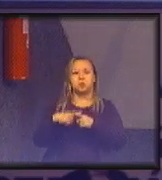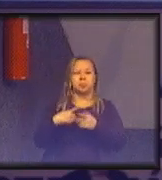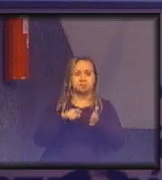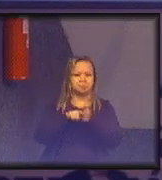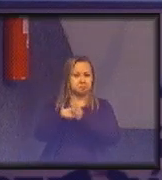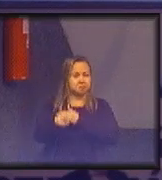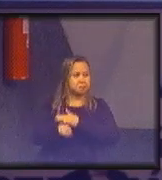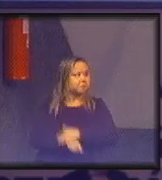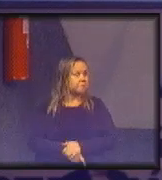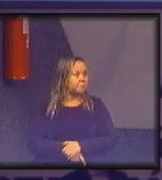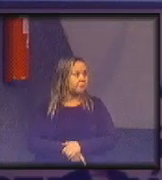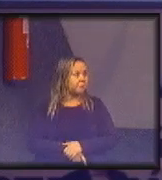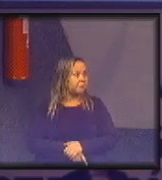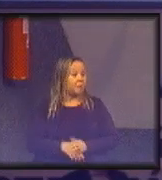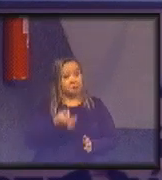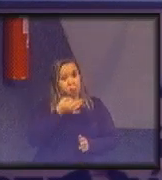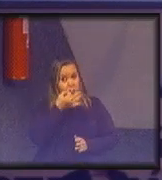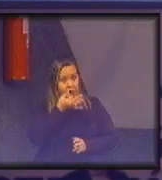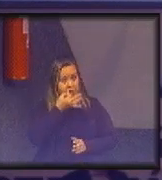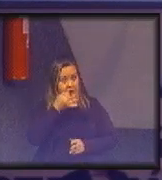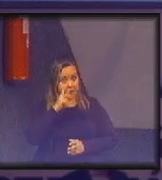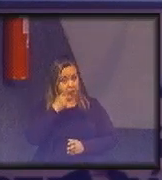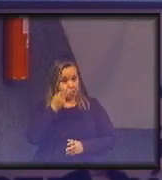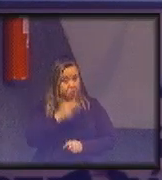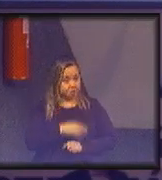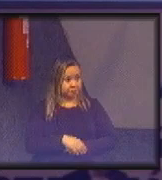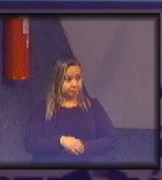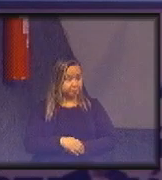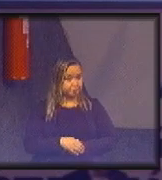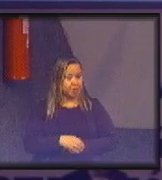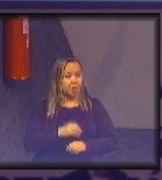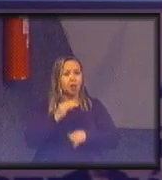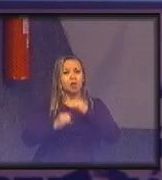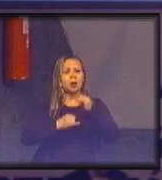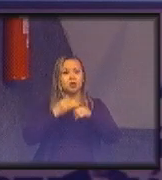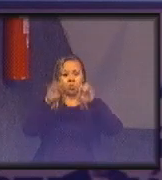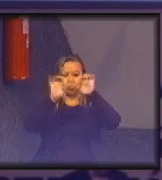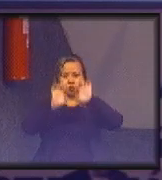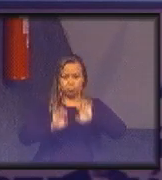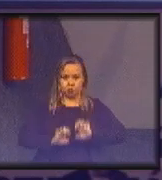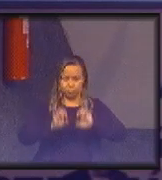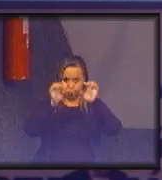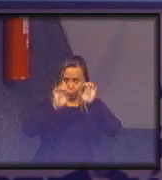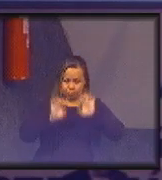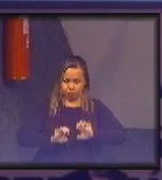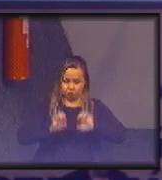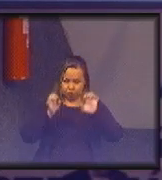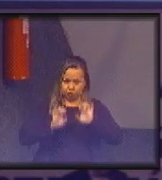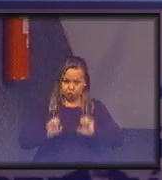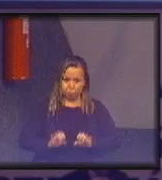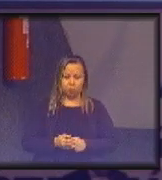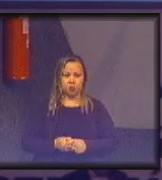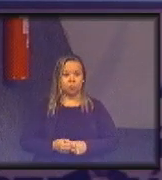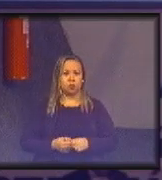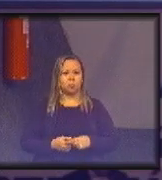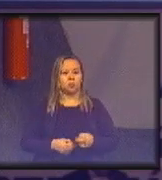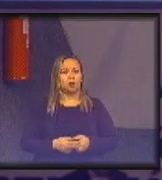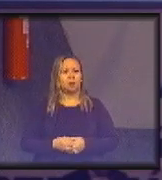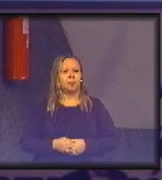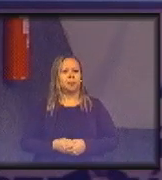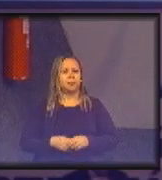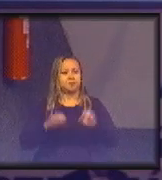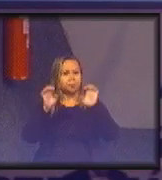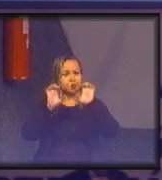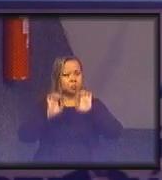vou dar uma pista não devia internet é infraestrutura é o cabeamento servidor e assim por